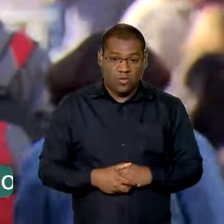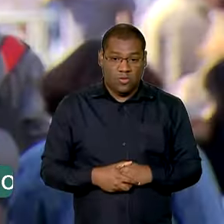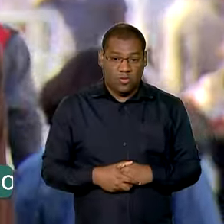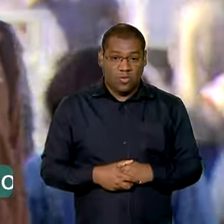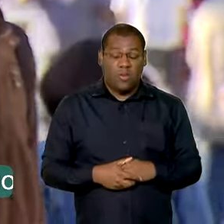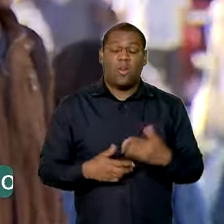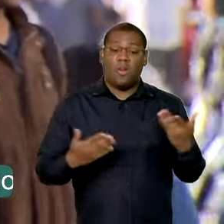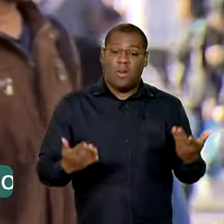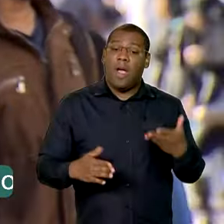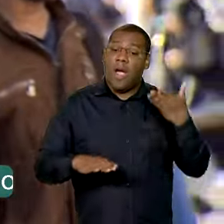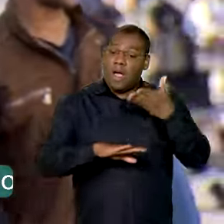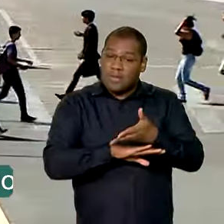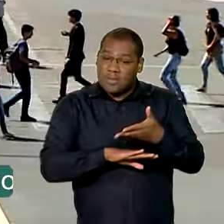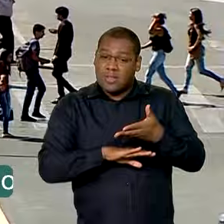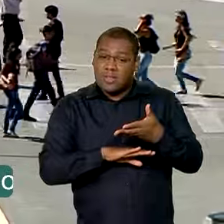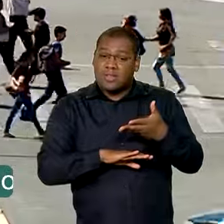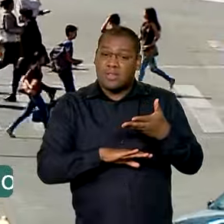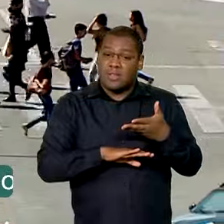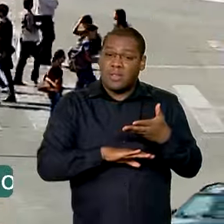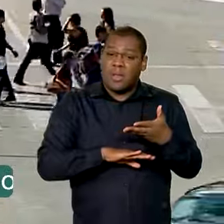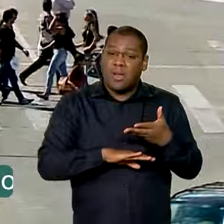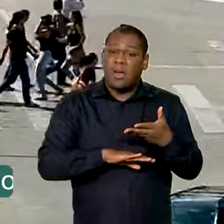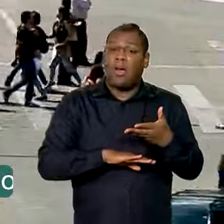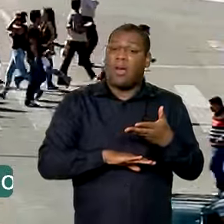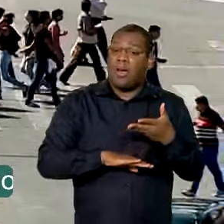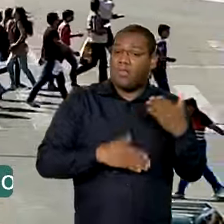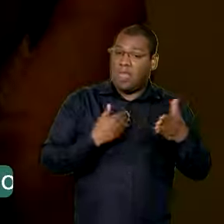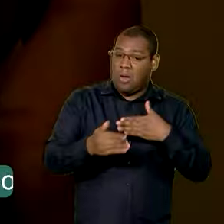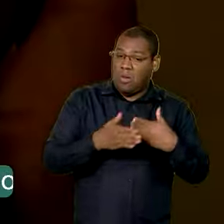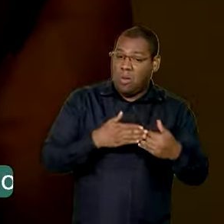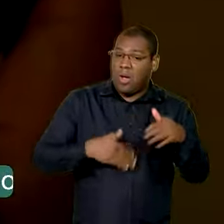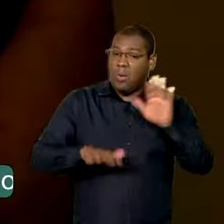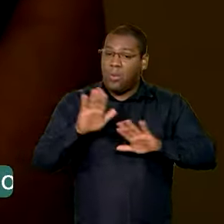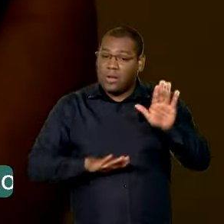informa e lembre-se fake news é crime